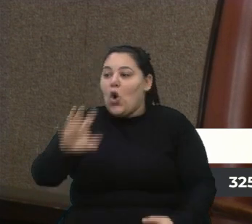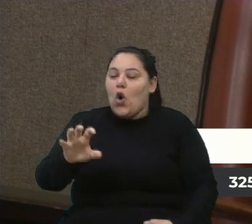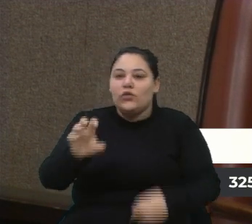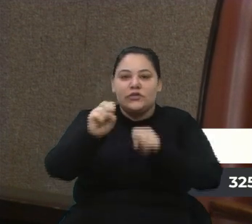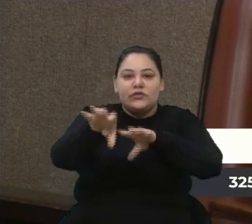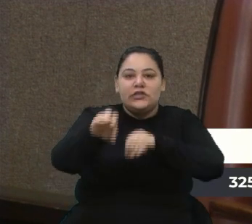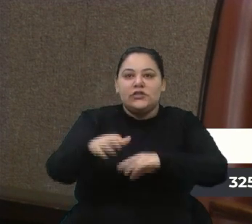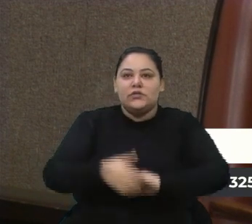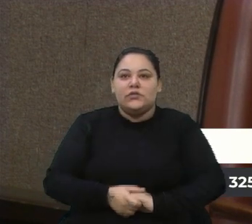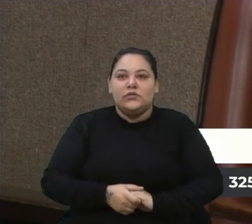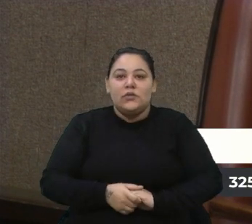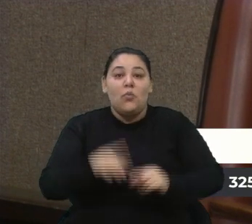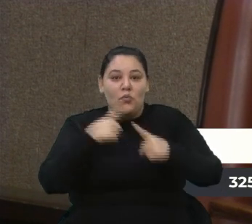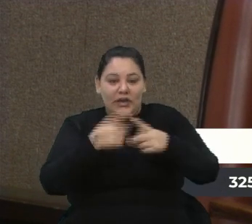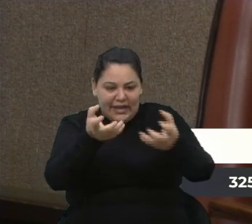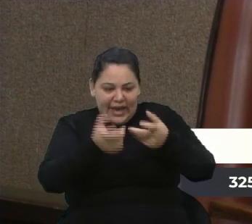baixo.